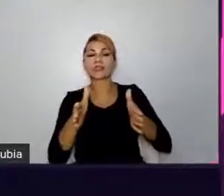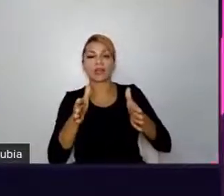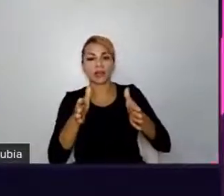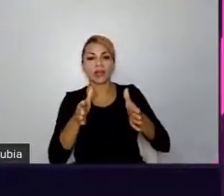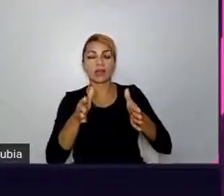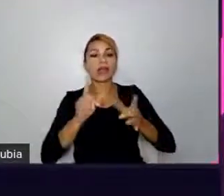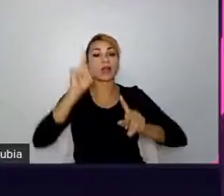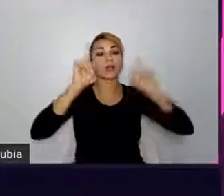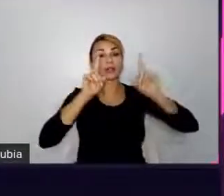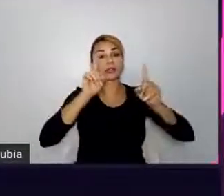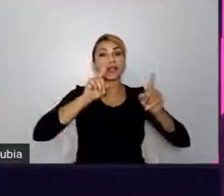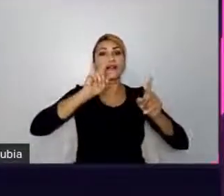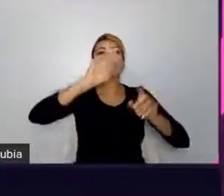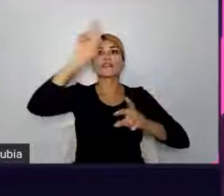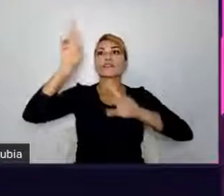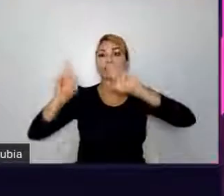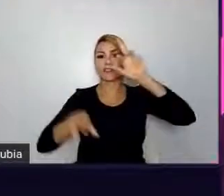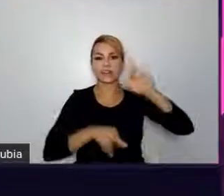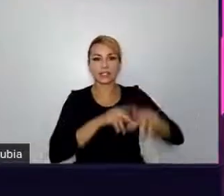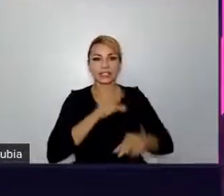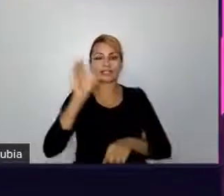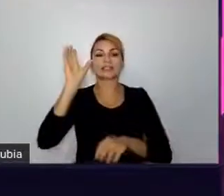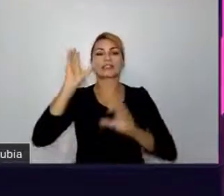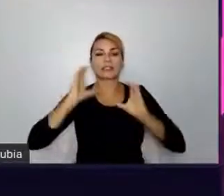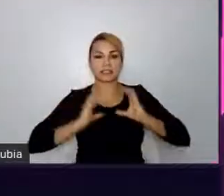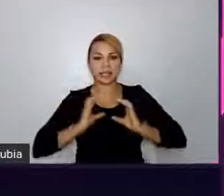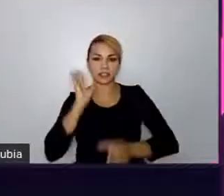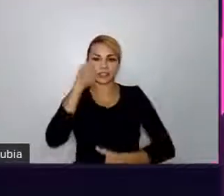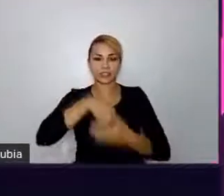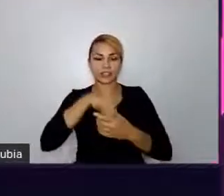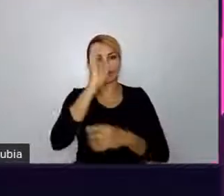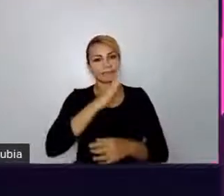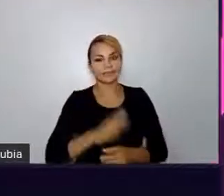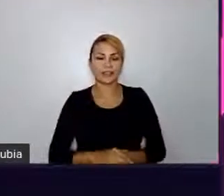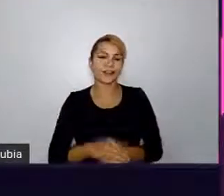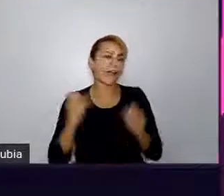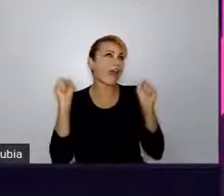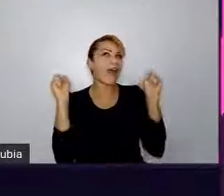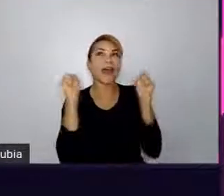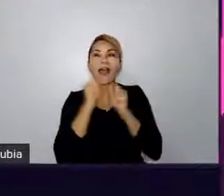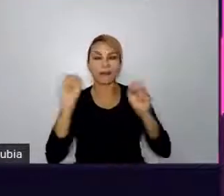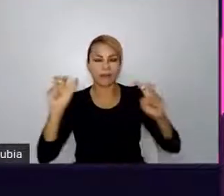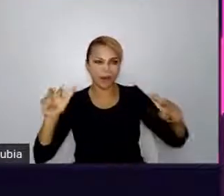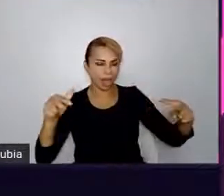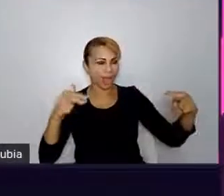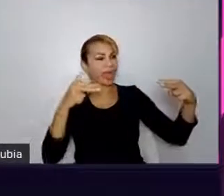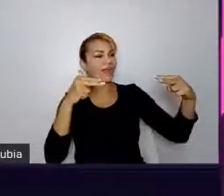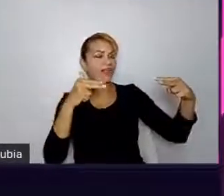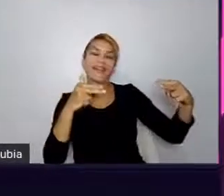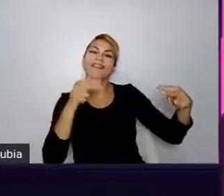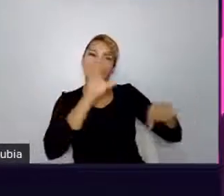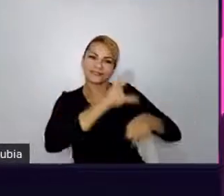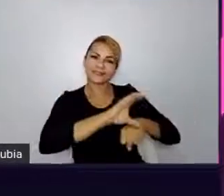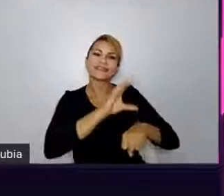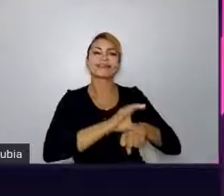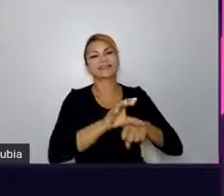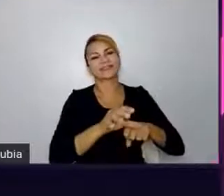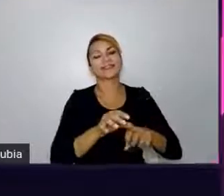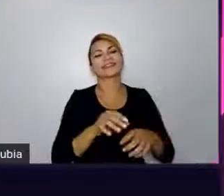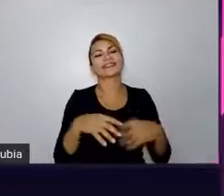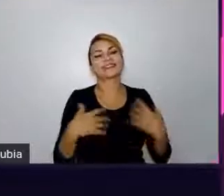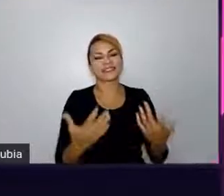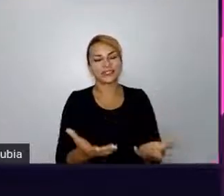E aí, foi amor à primeira linha de código. Bom, como o Mário falou,